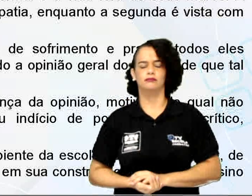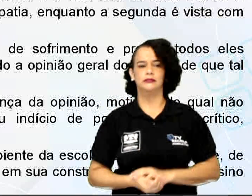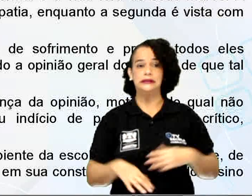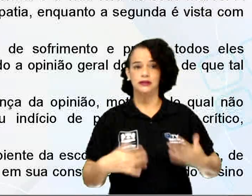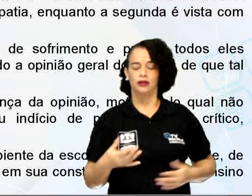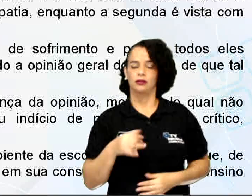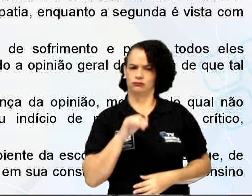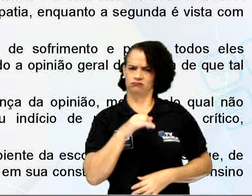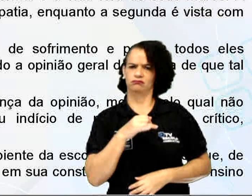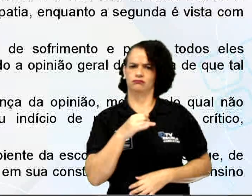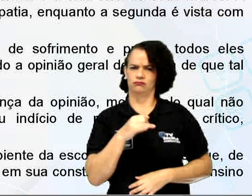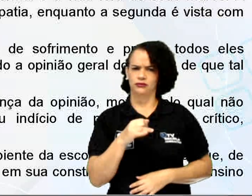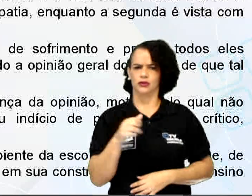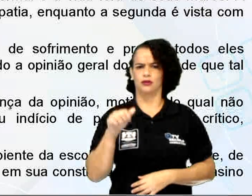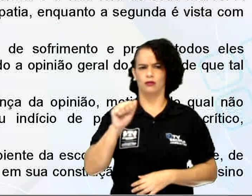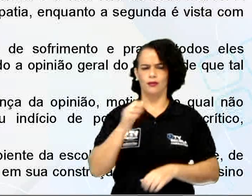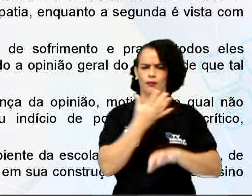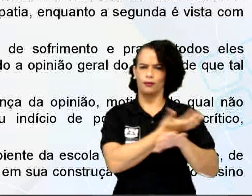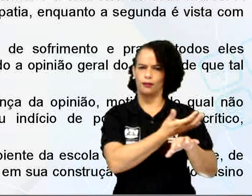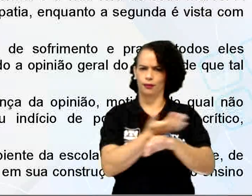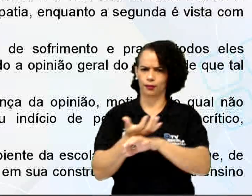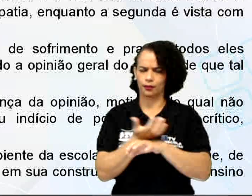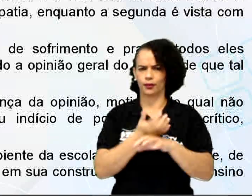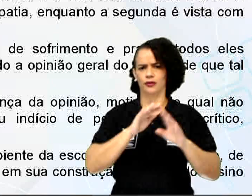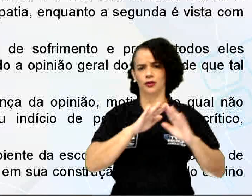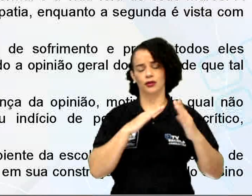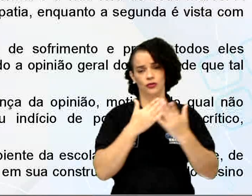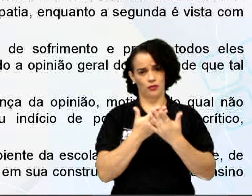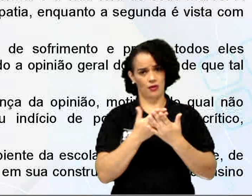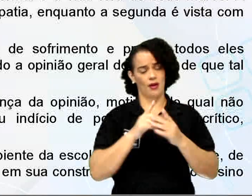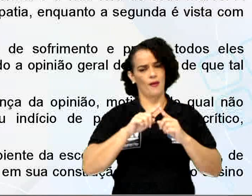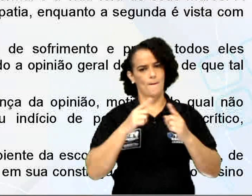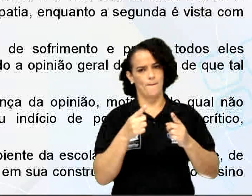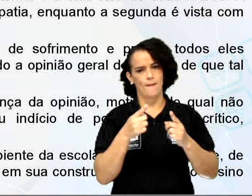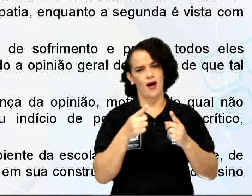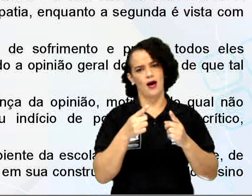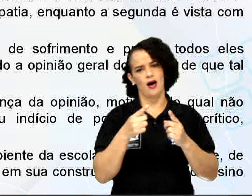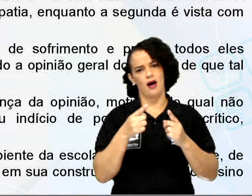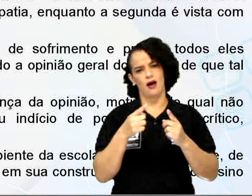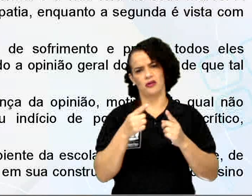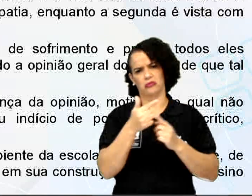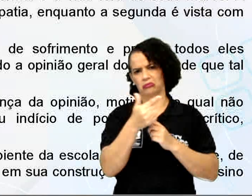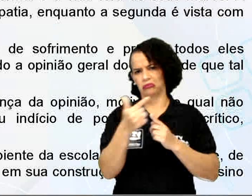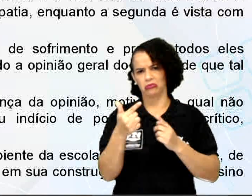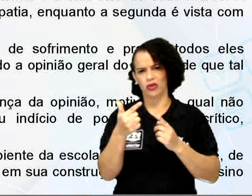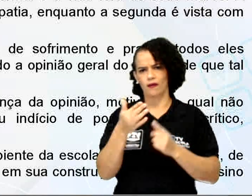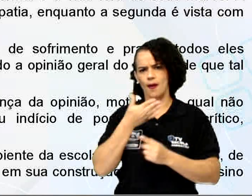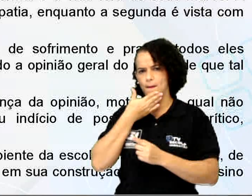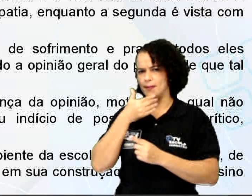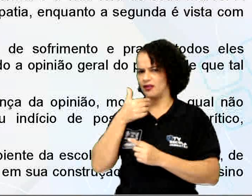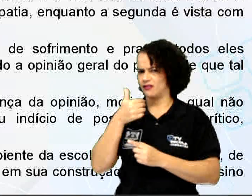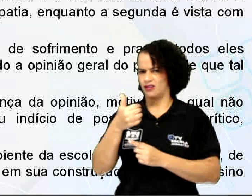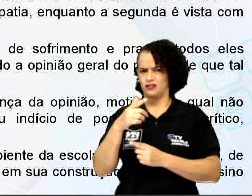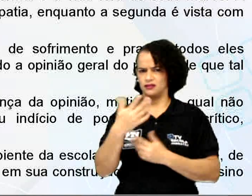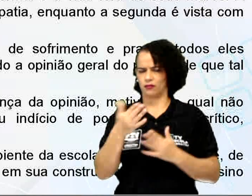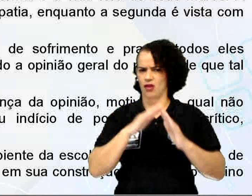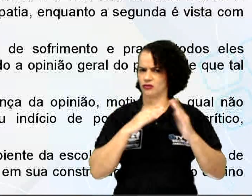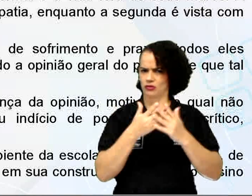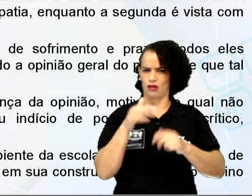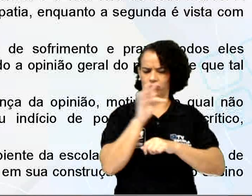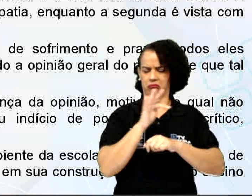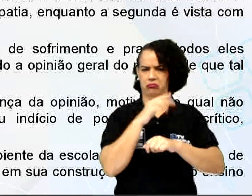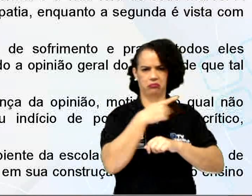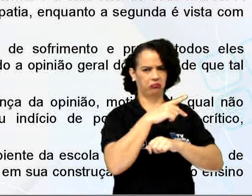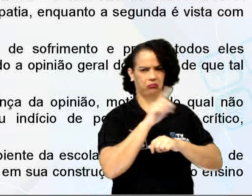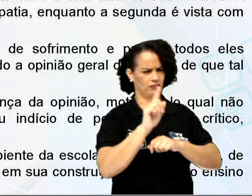importância das disciplinas da escola. Mas, assim, não há uma preferência pela escola formal.